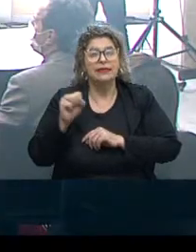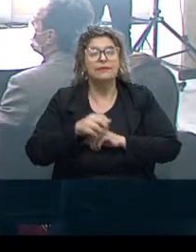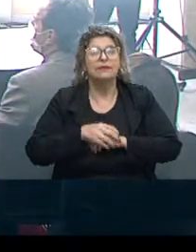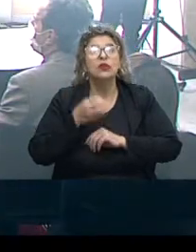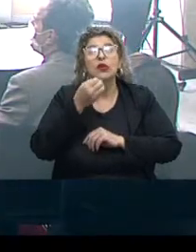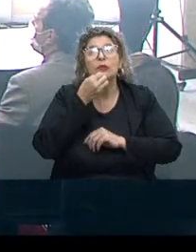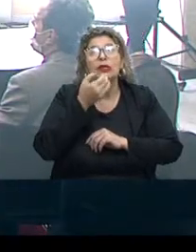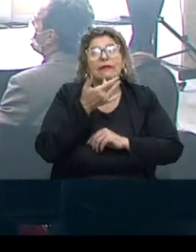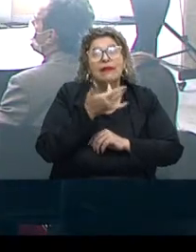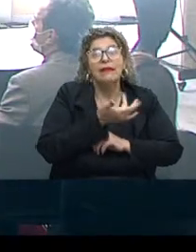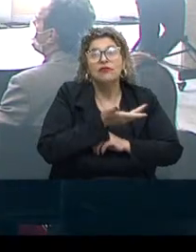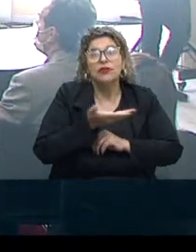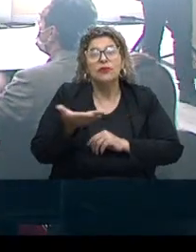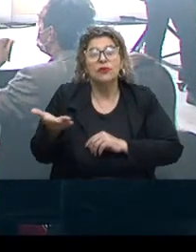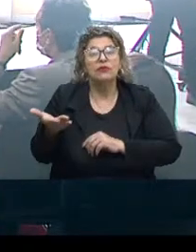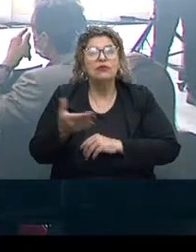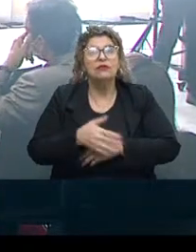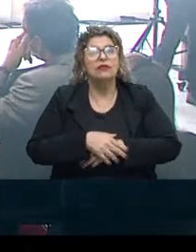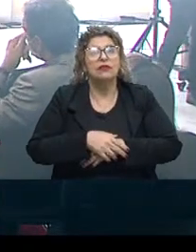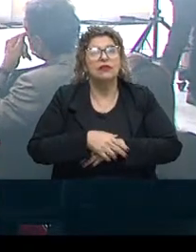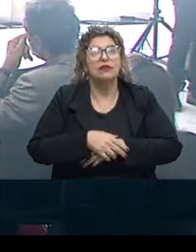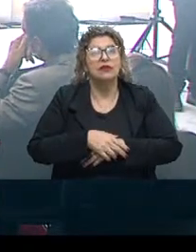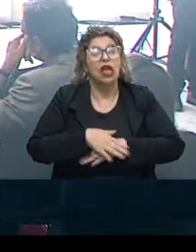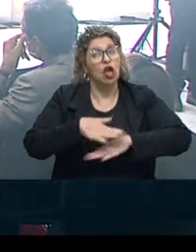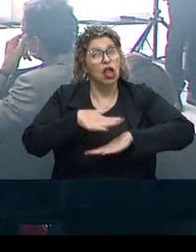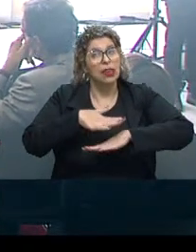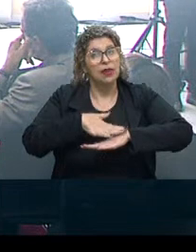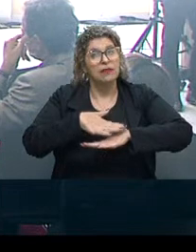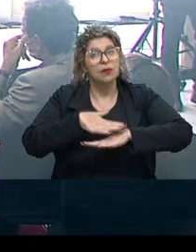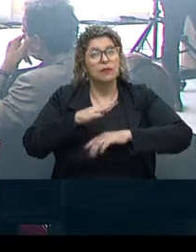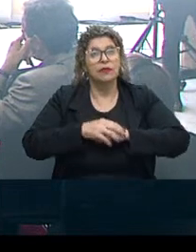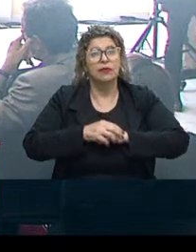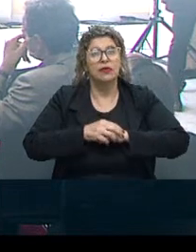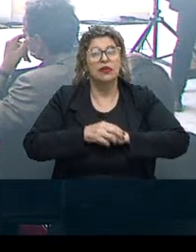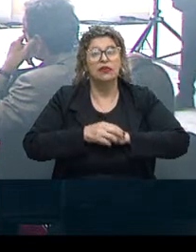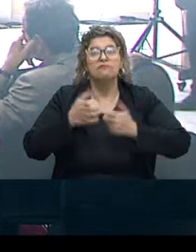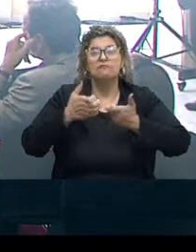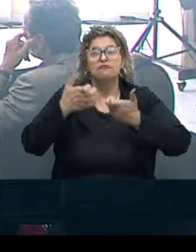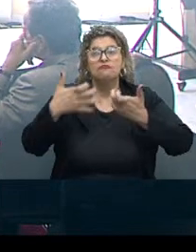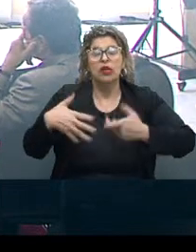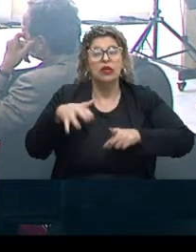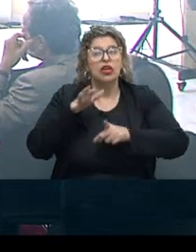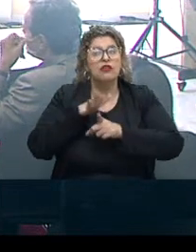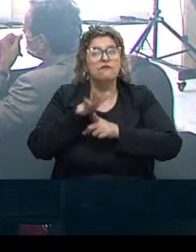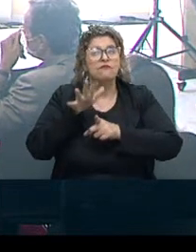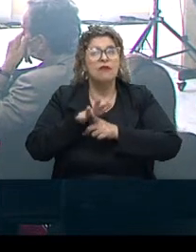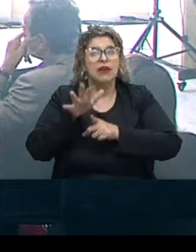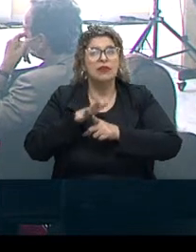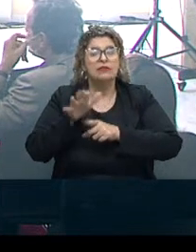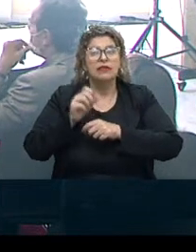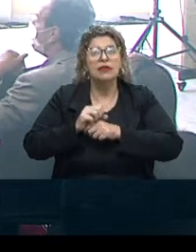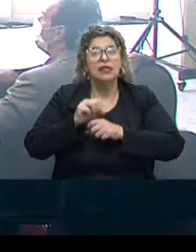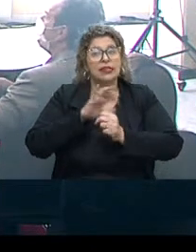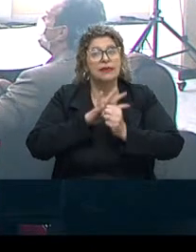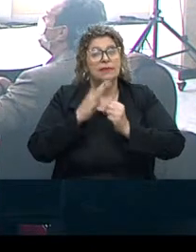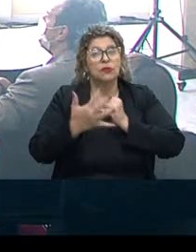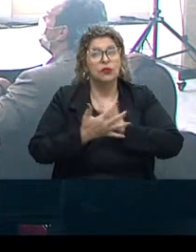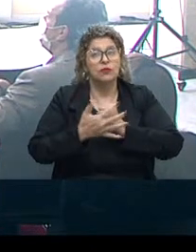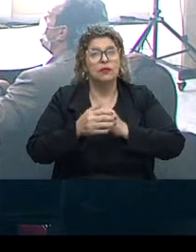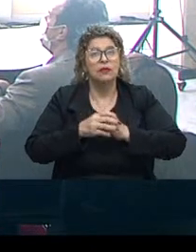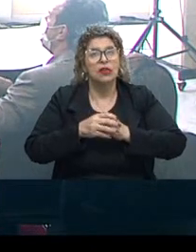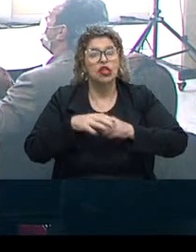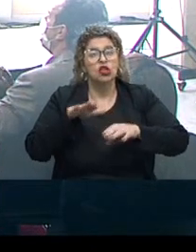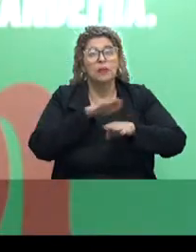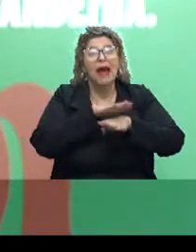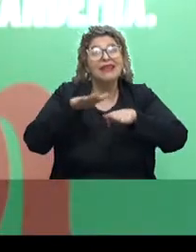Boa tarde a todos. Então, nesse momento, a gente vai falar sobre a influência da pandemia, sobre a